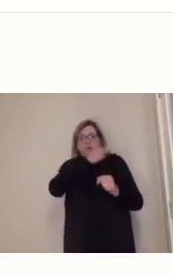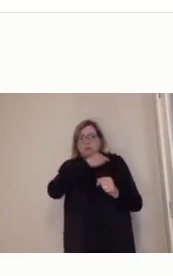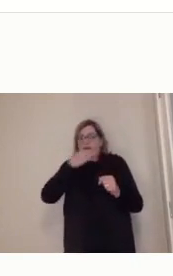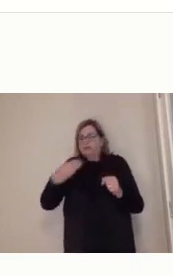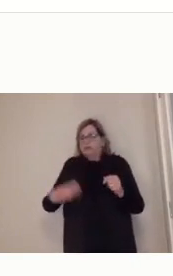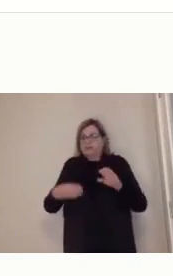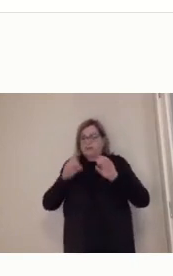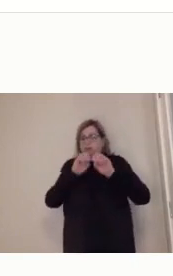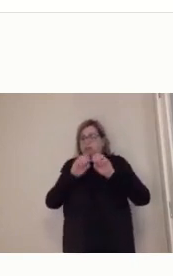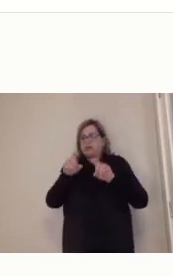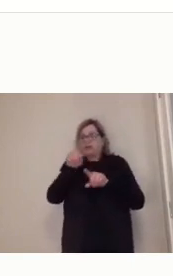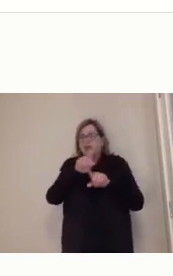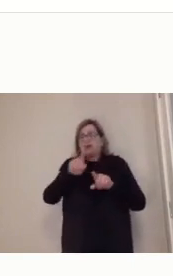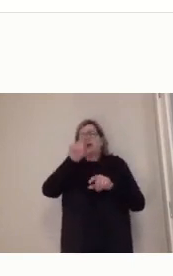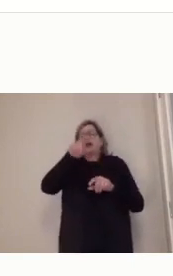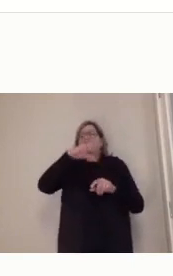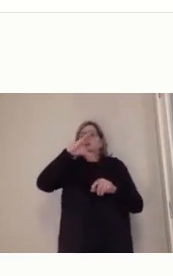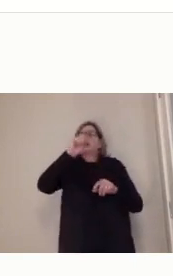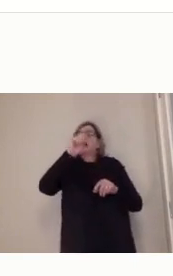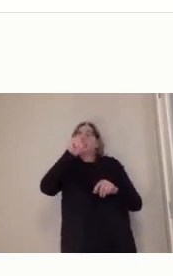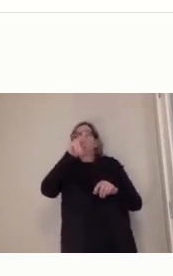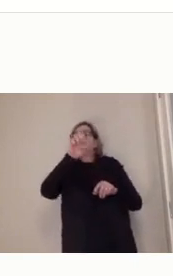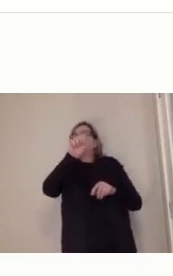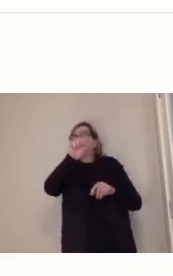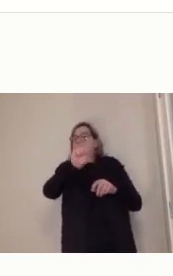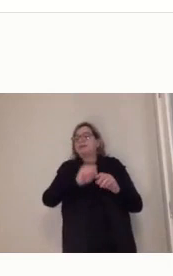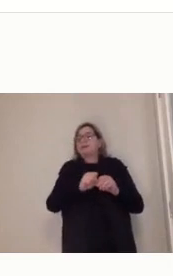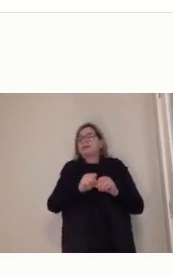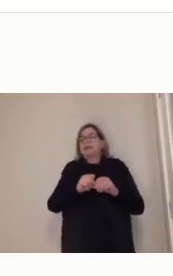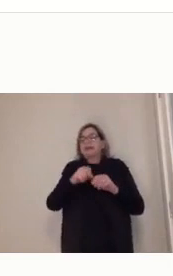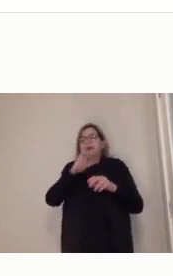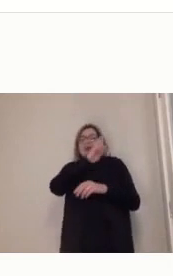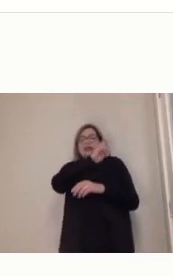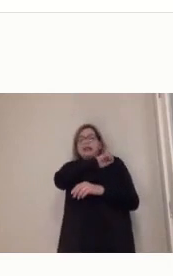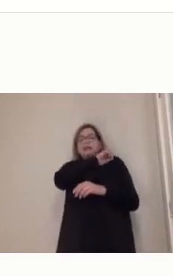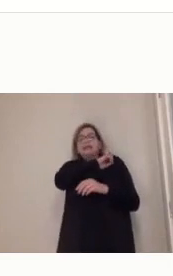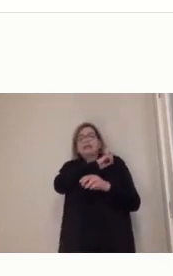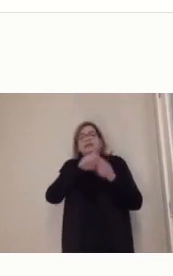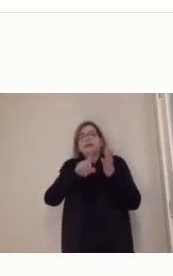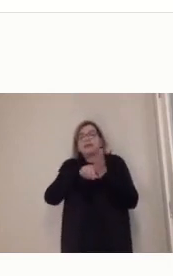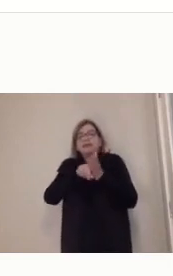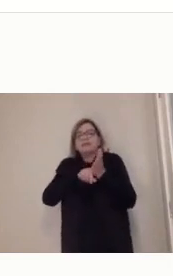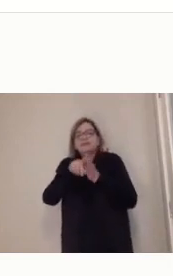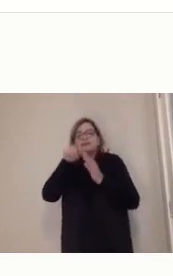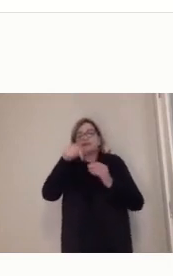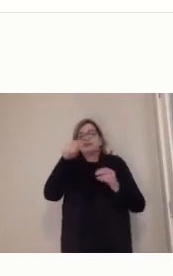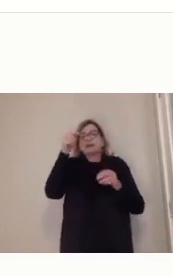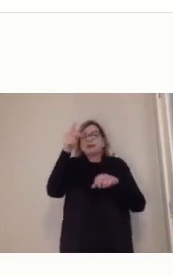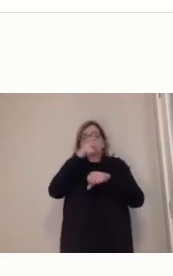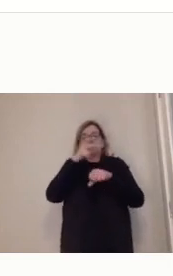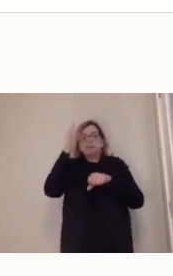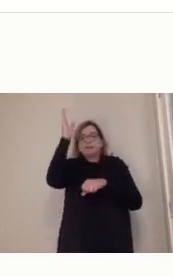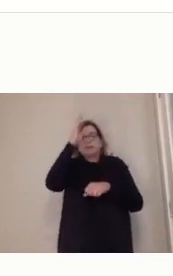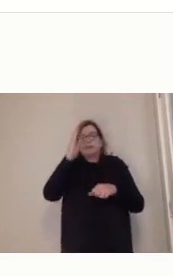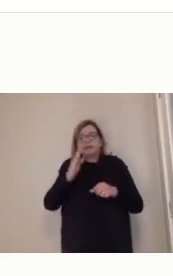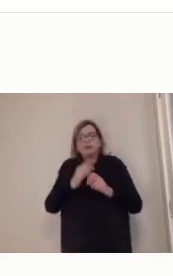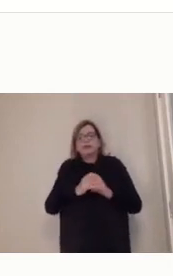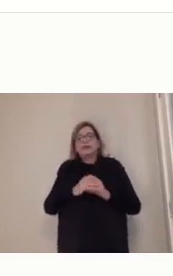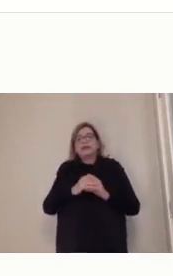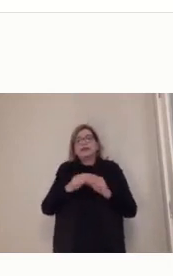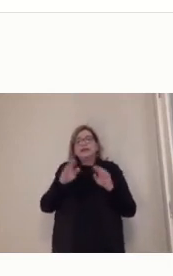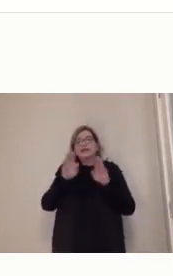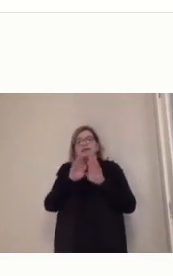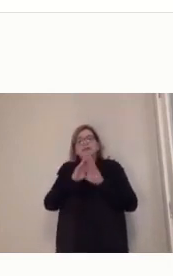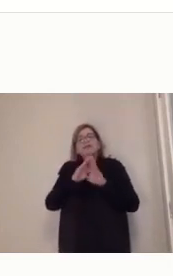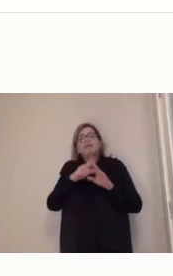justamente para isso, para interiorizar os cursos de nível superior. Só que a gente, ele não criou uma universidade, como existe na Jordânia, na